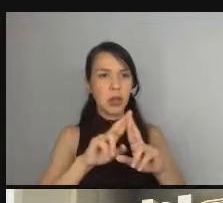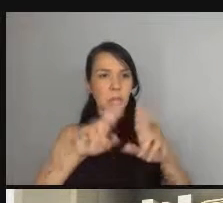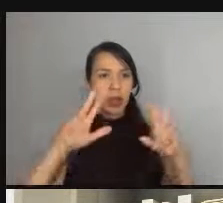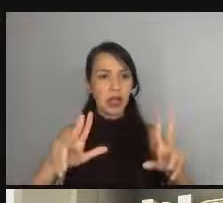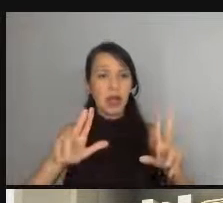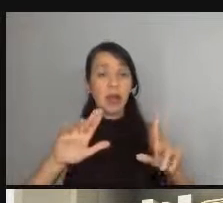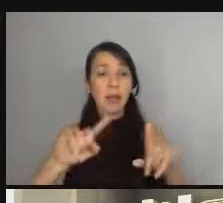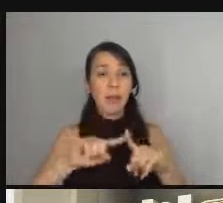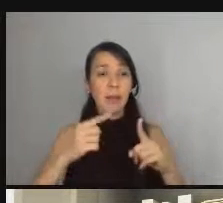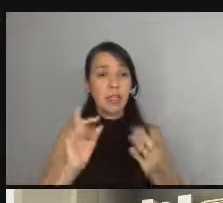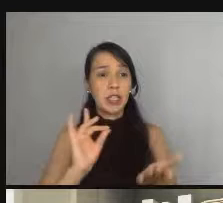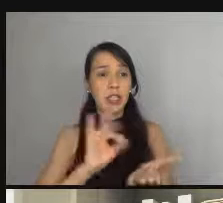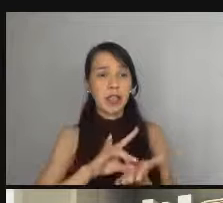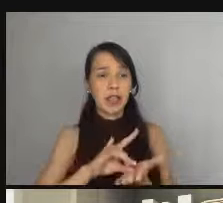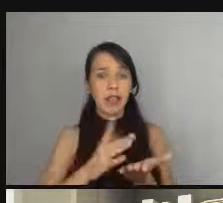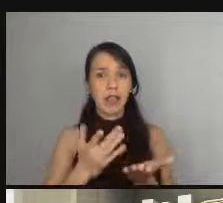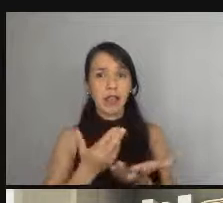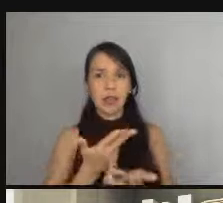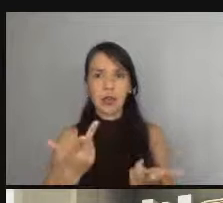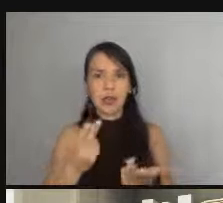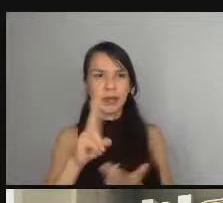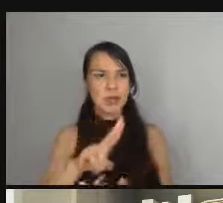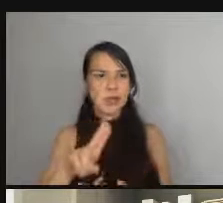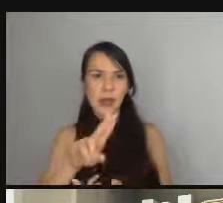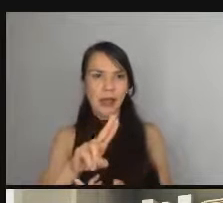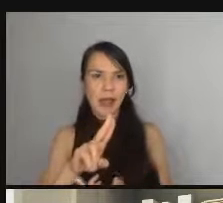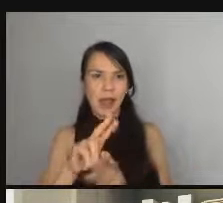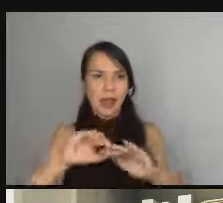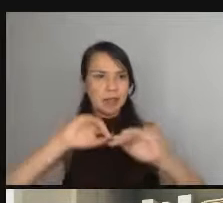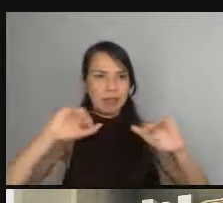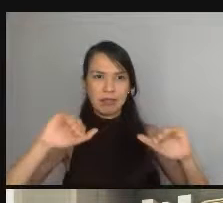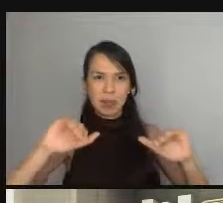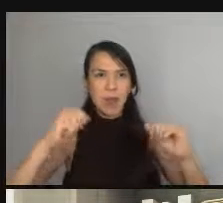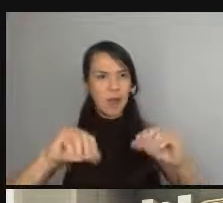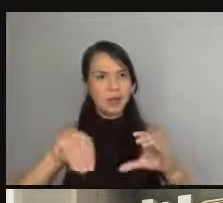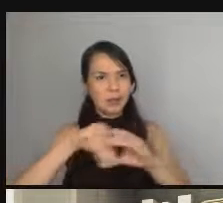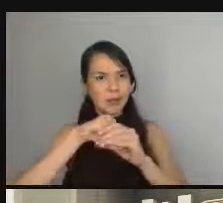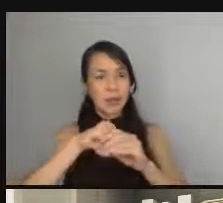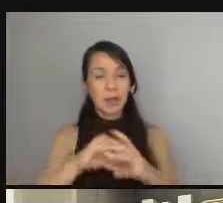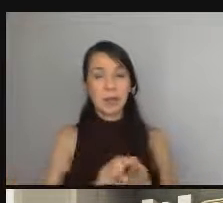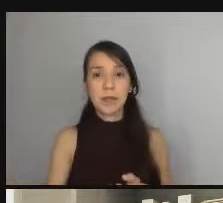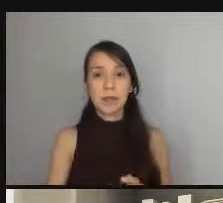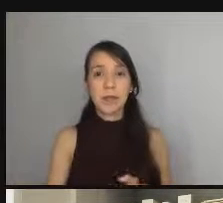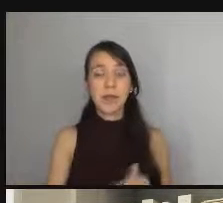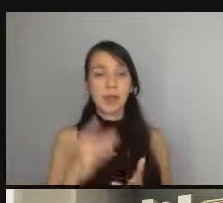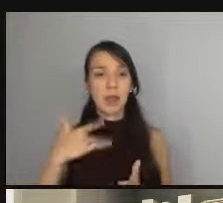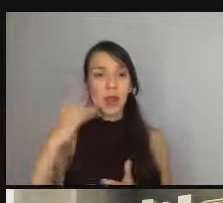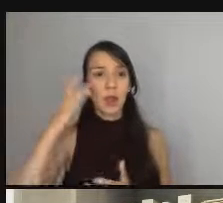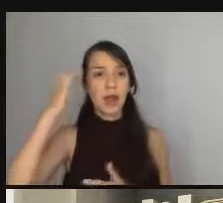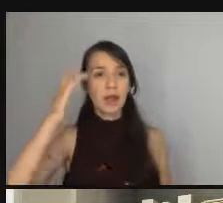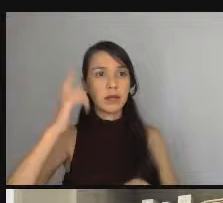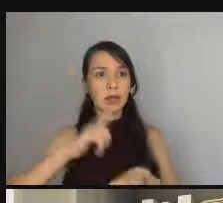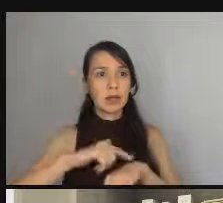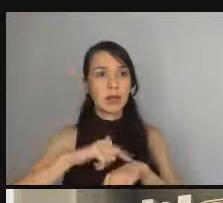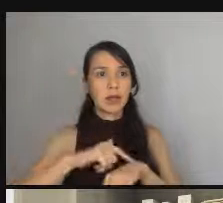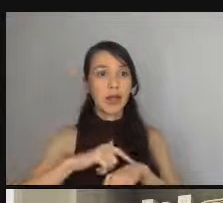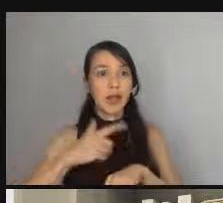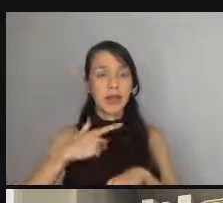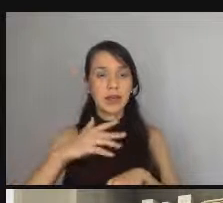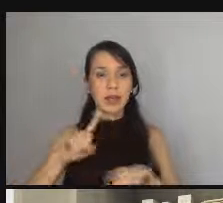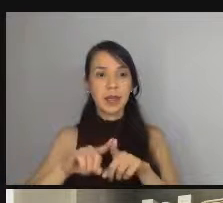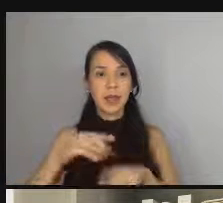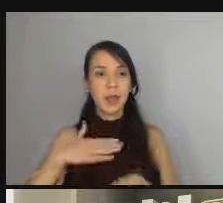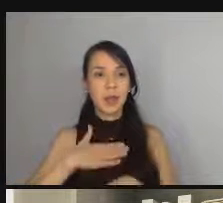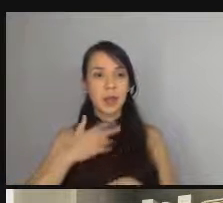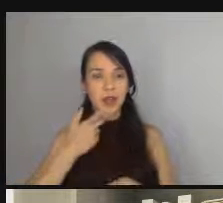realidade as coisas não precisam ser usadas em separado o que eu gosto o que eu gosto de falar é que